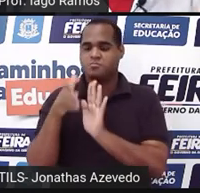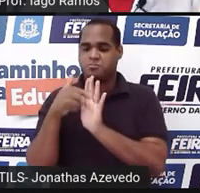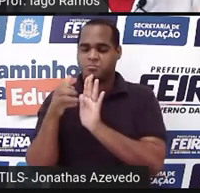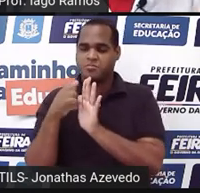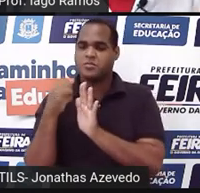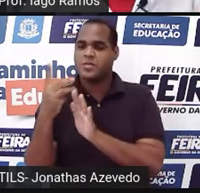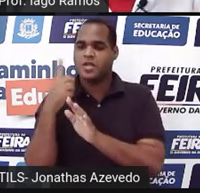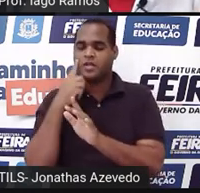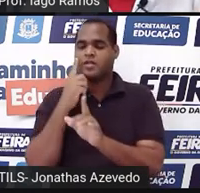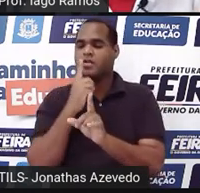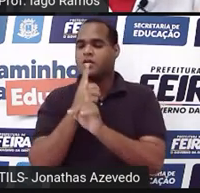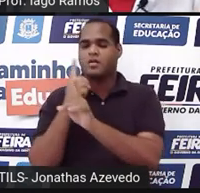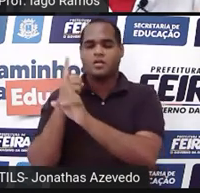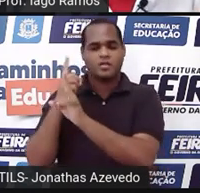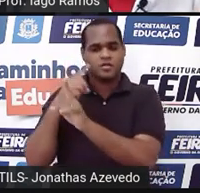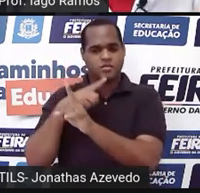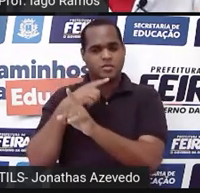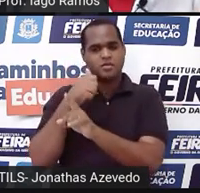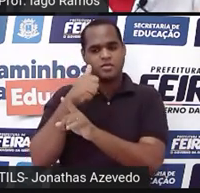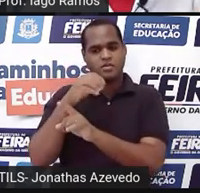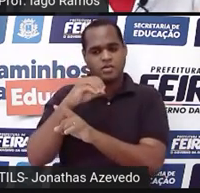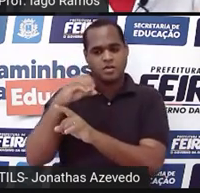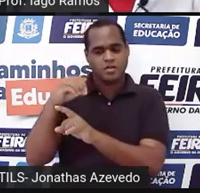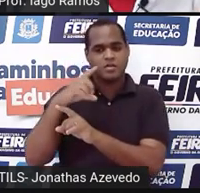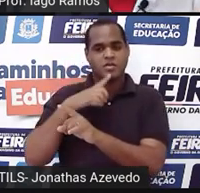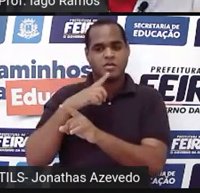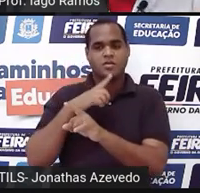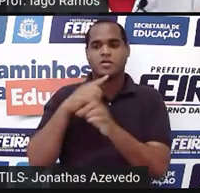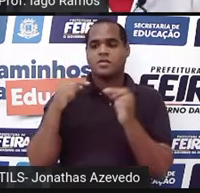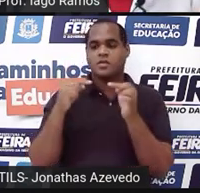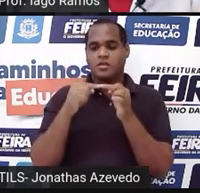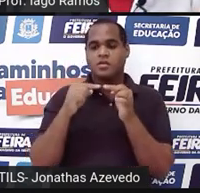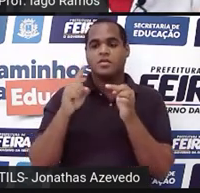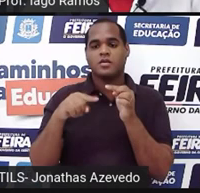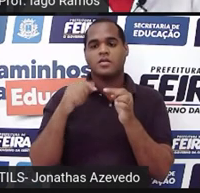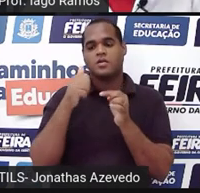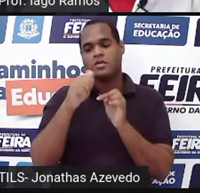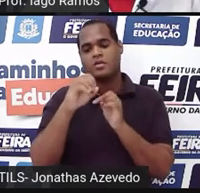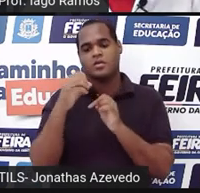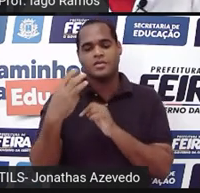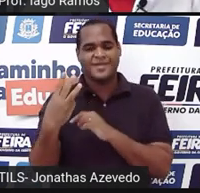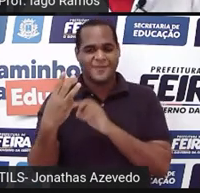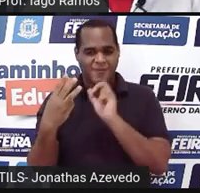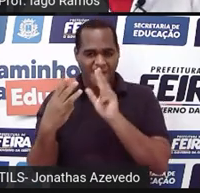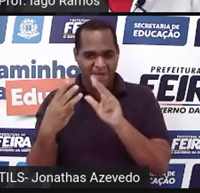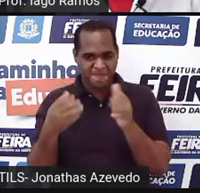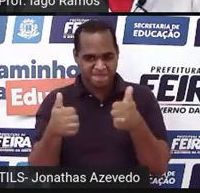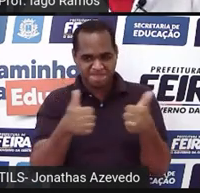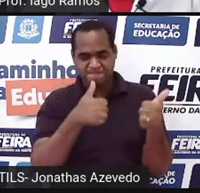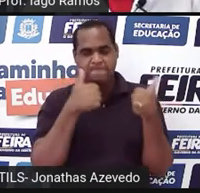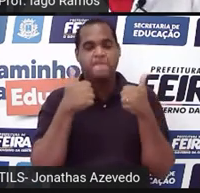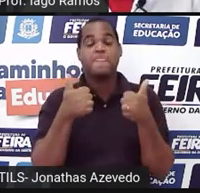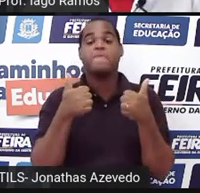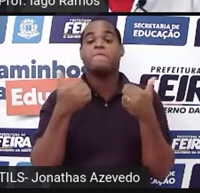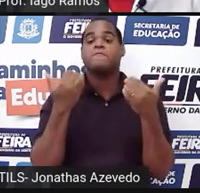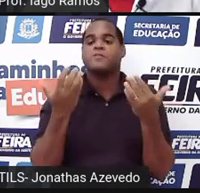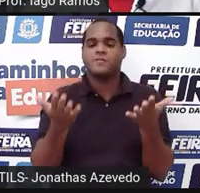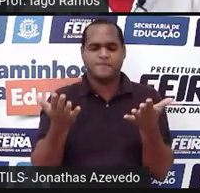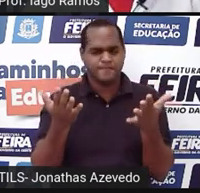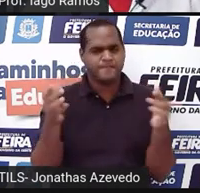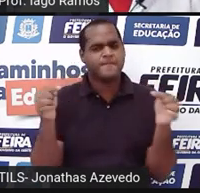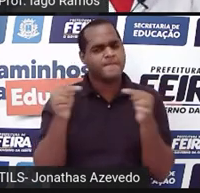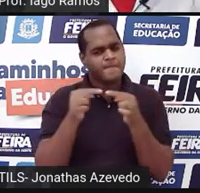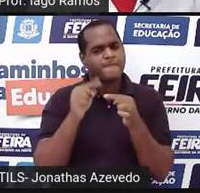encontrado o 100, com o 3, 103, tá bom? Beleza? Então, tá aí, né?